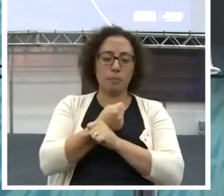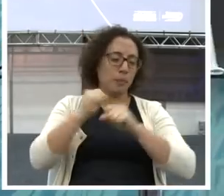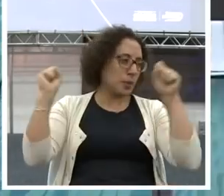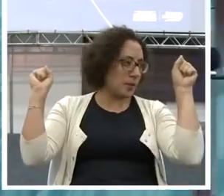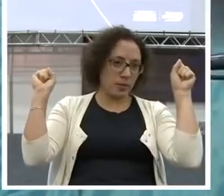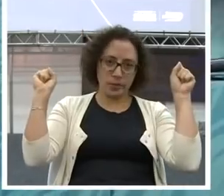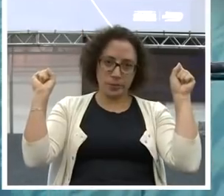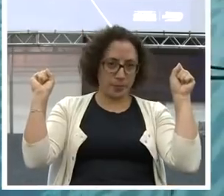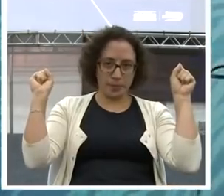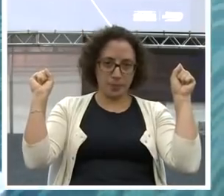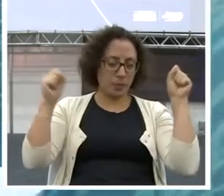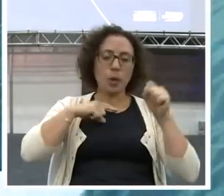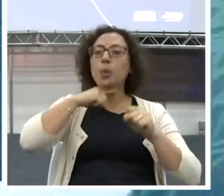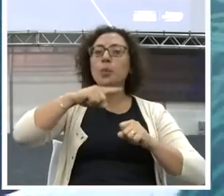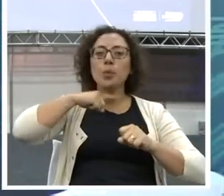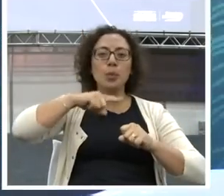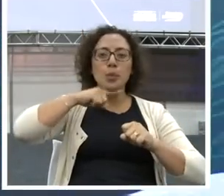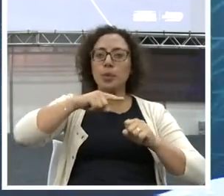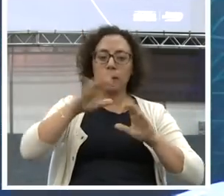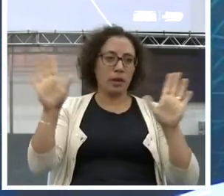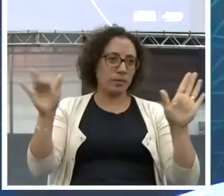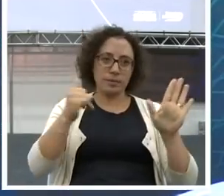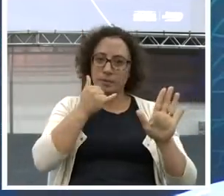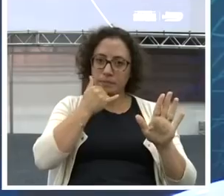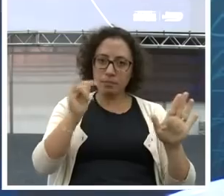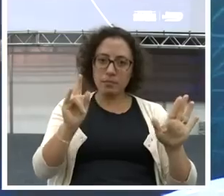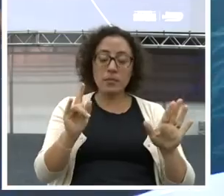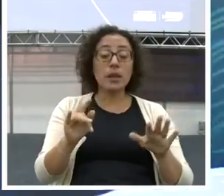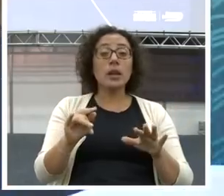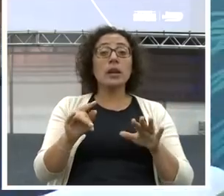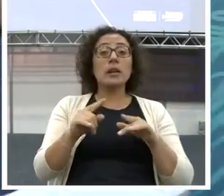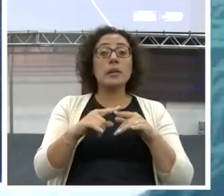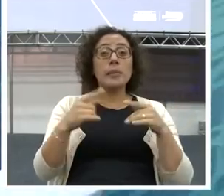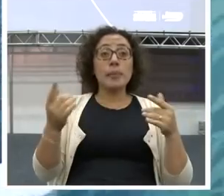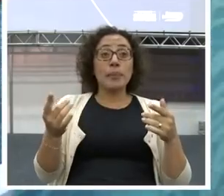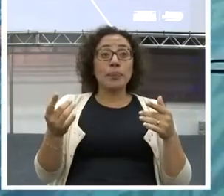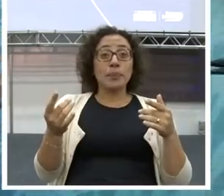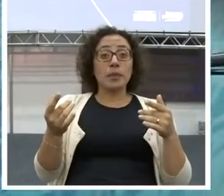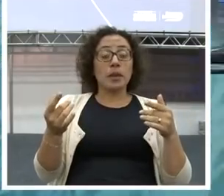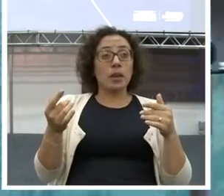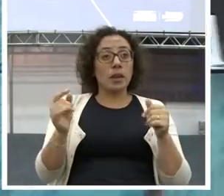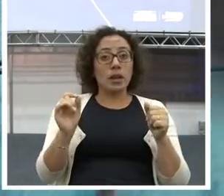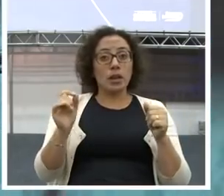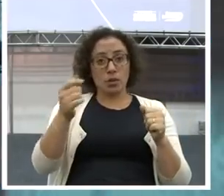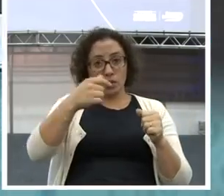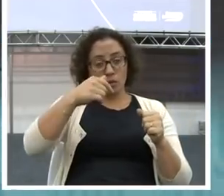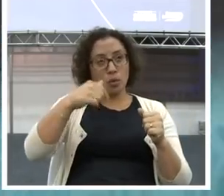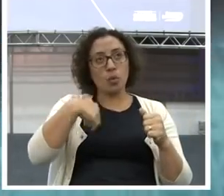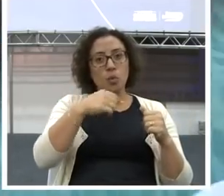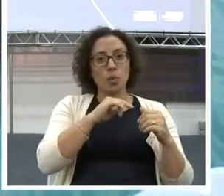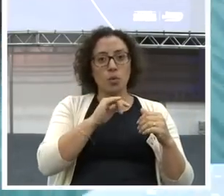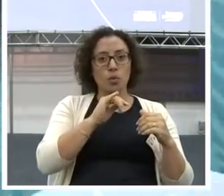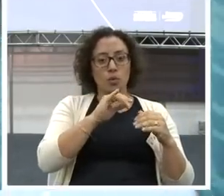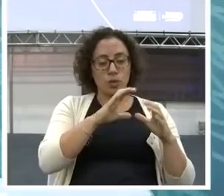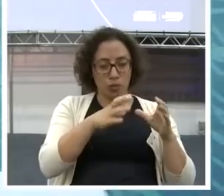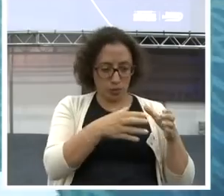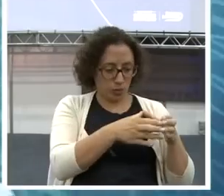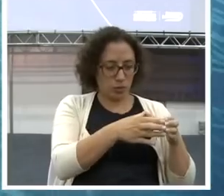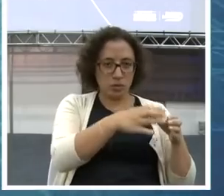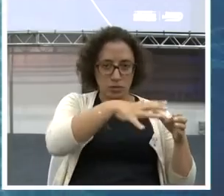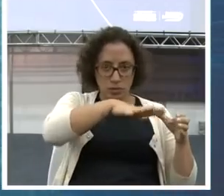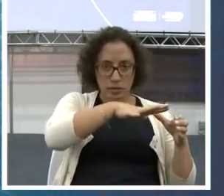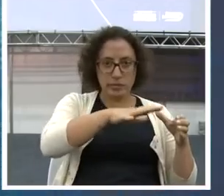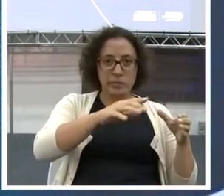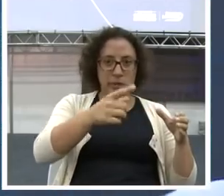Esquece. Talvez nós sejamos hoje. A maior fonte. O nosso instituto. De geração de riqueza.